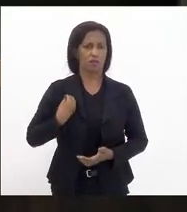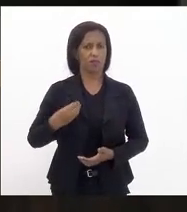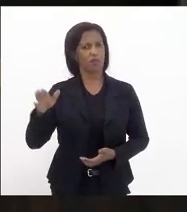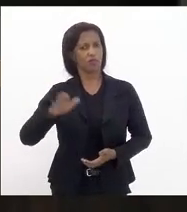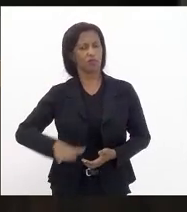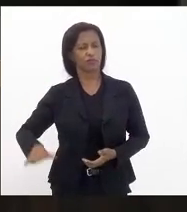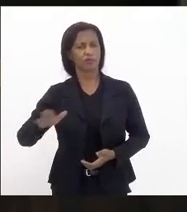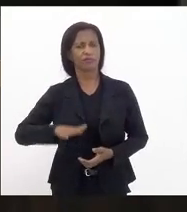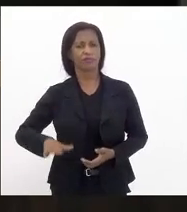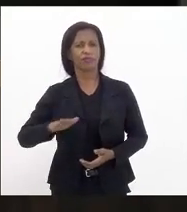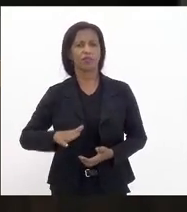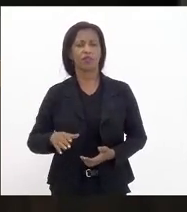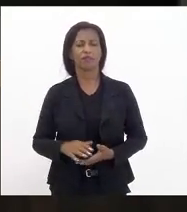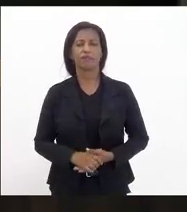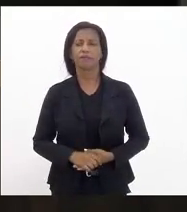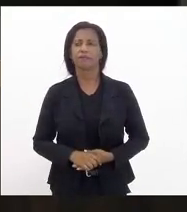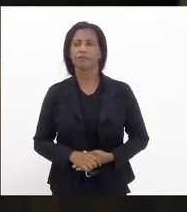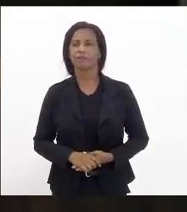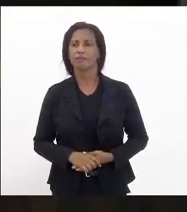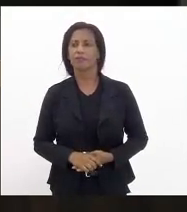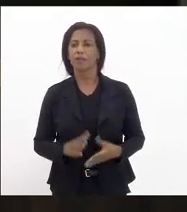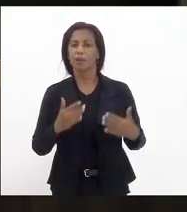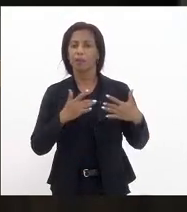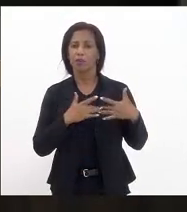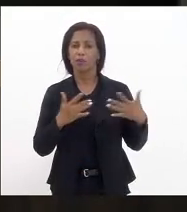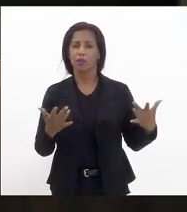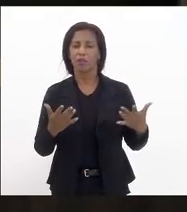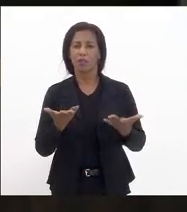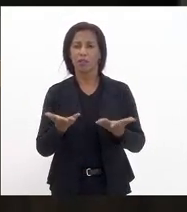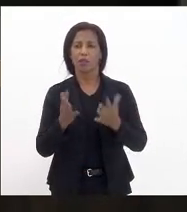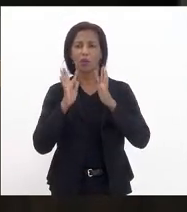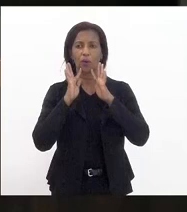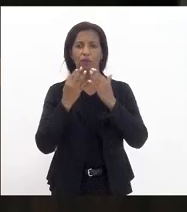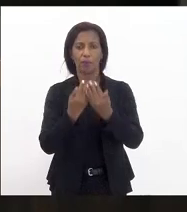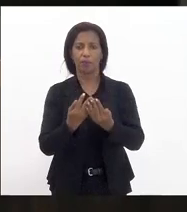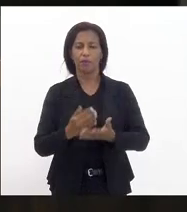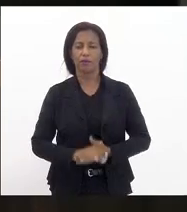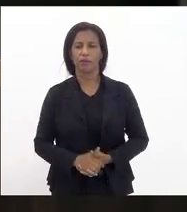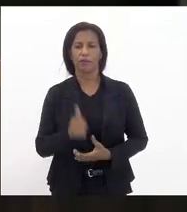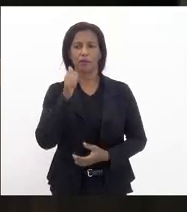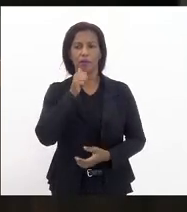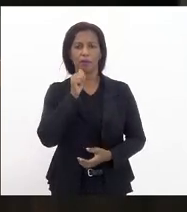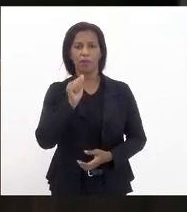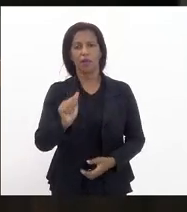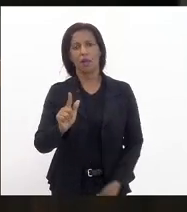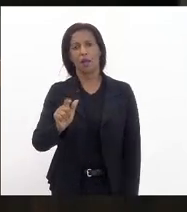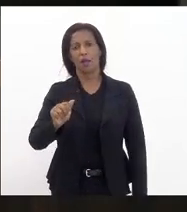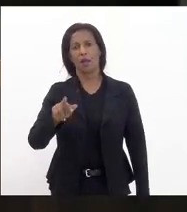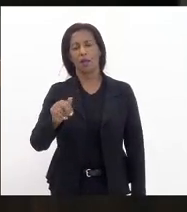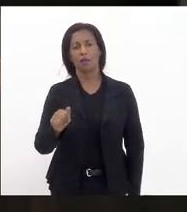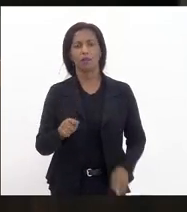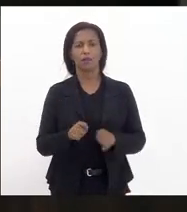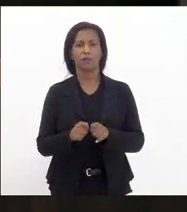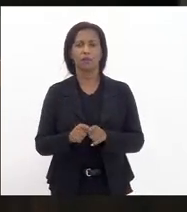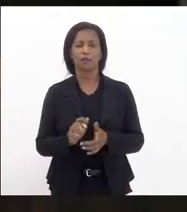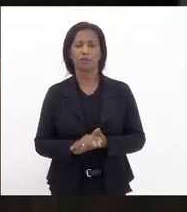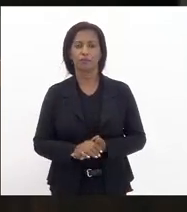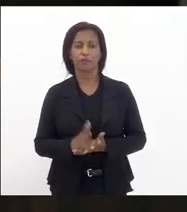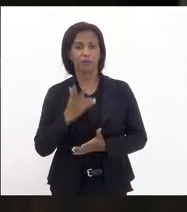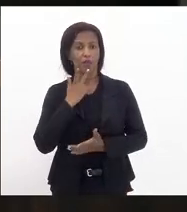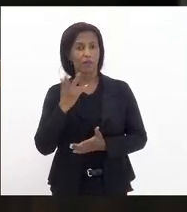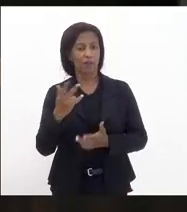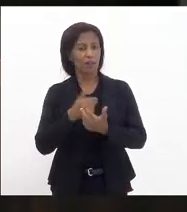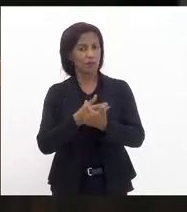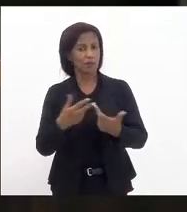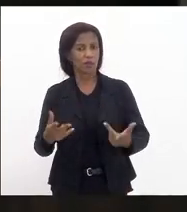crianças e os nossos adolescentes me solidarizo aí com a família da menina Ágata também dito essas